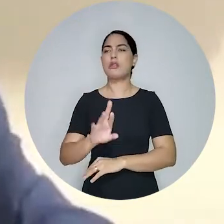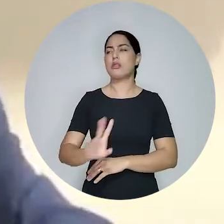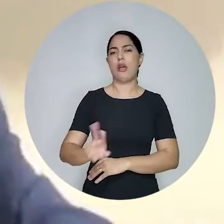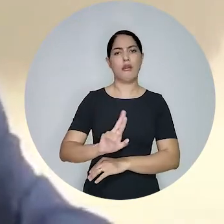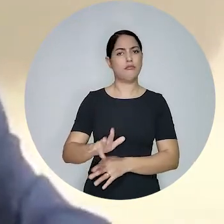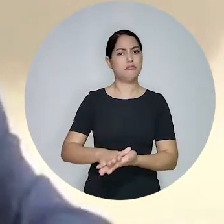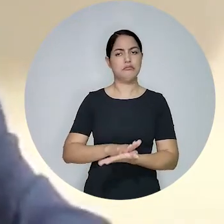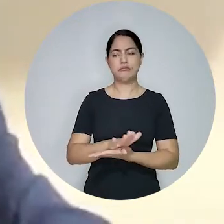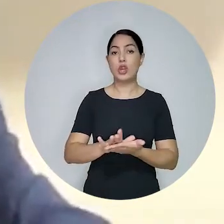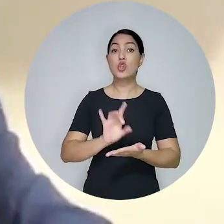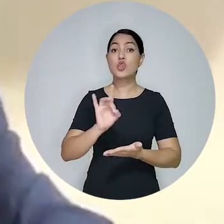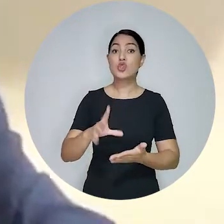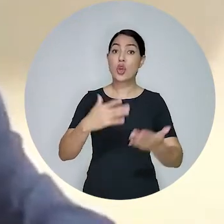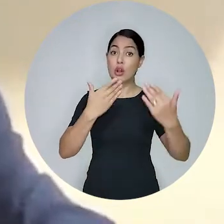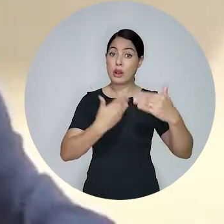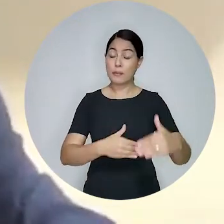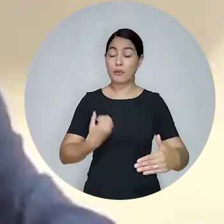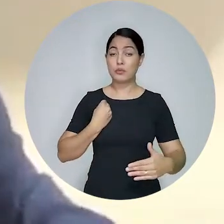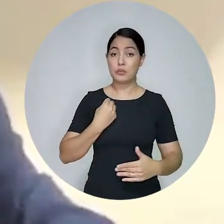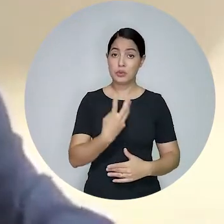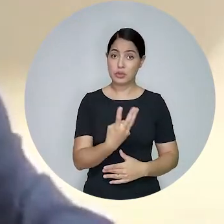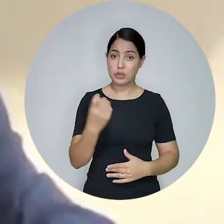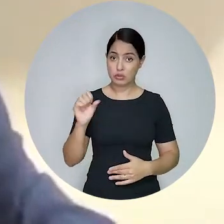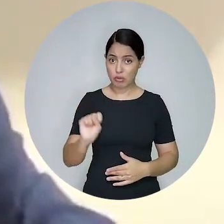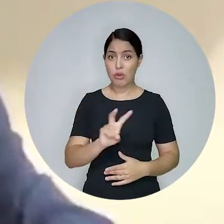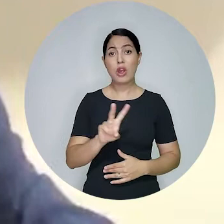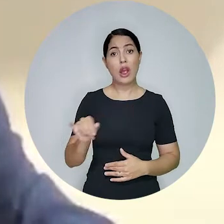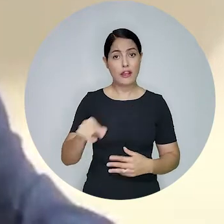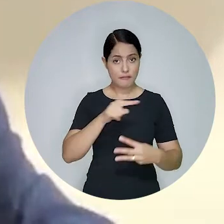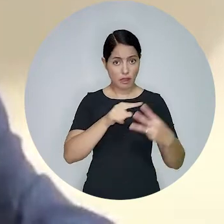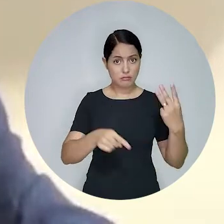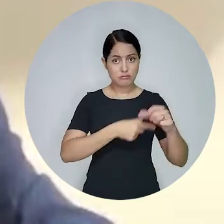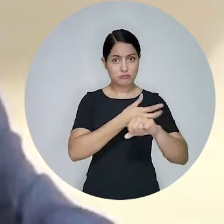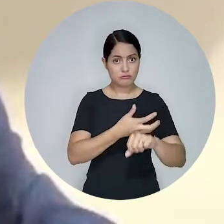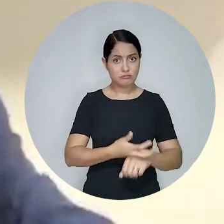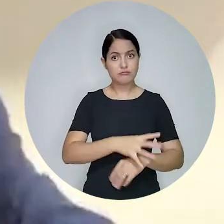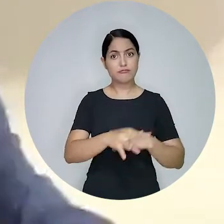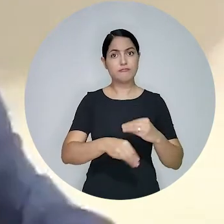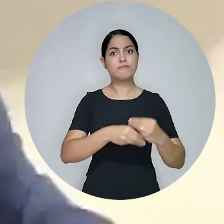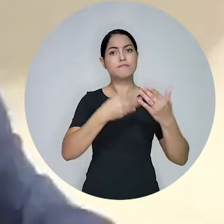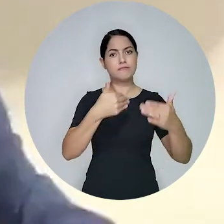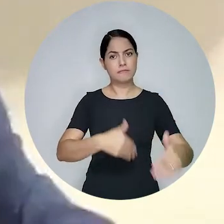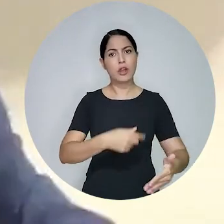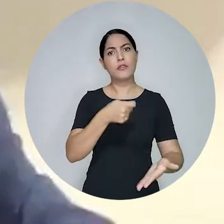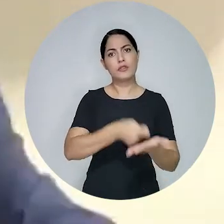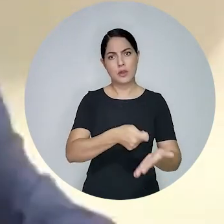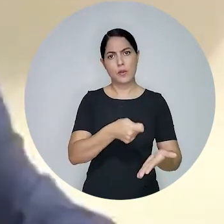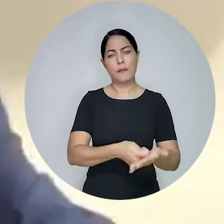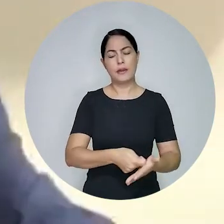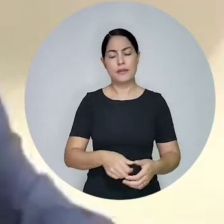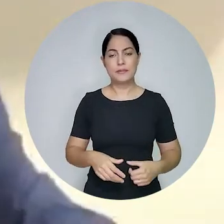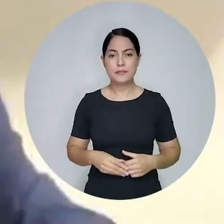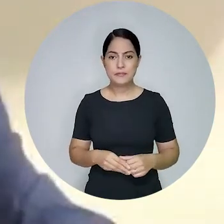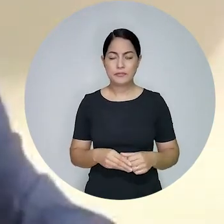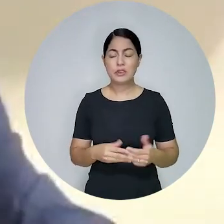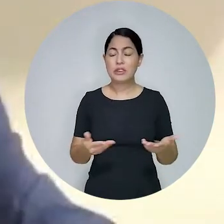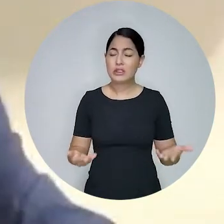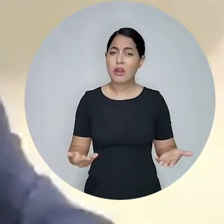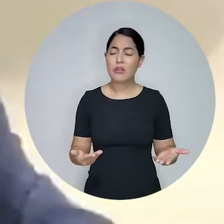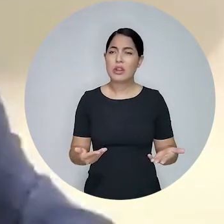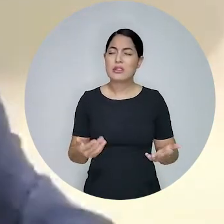da não surpresa dos candidatos, serão aplicadas apenas a partir do exame 38, com previsão, se tudo